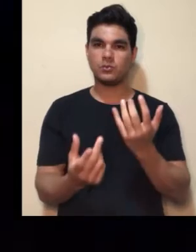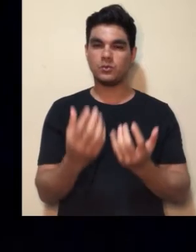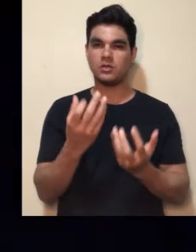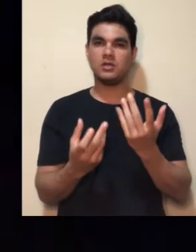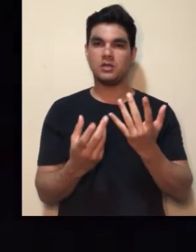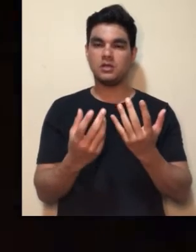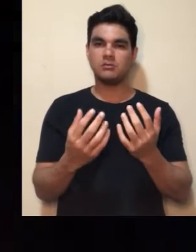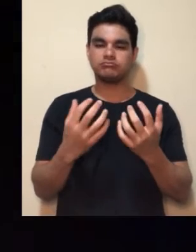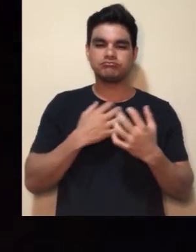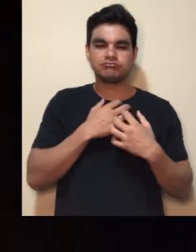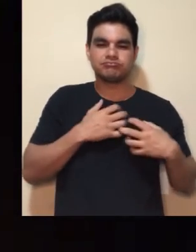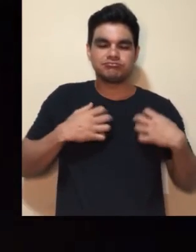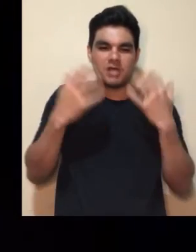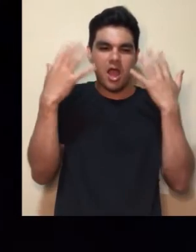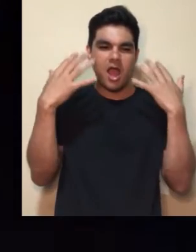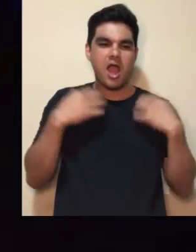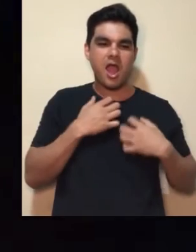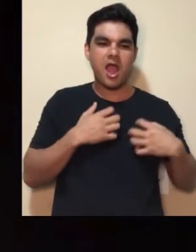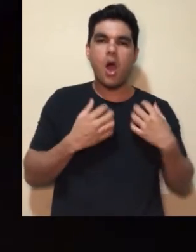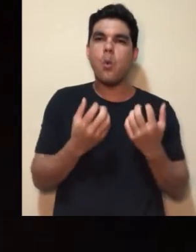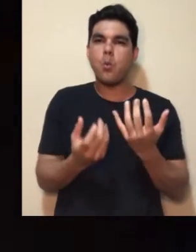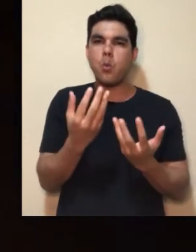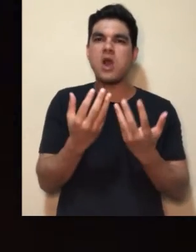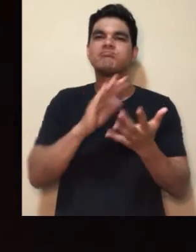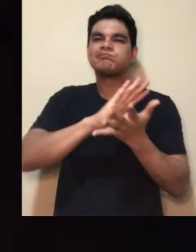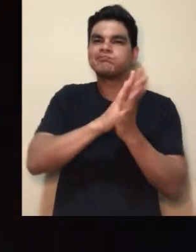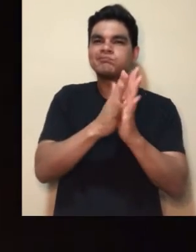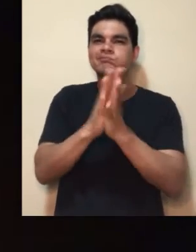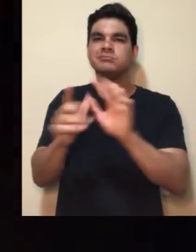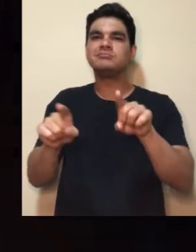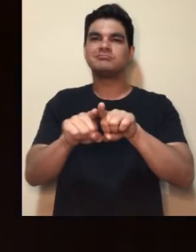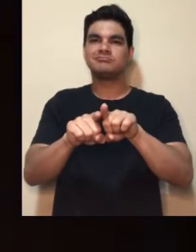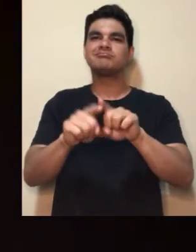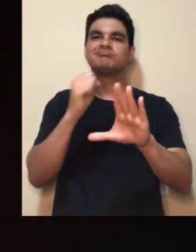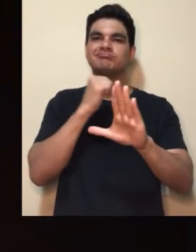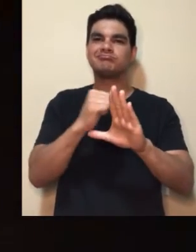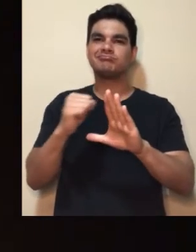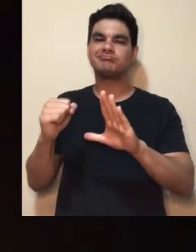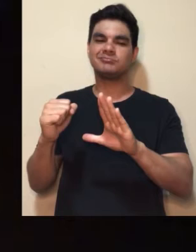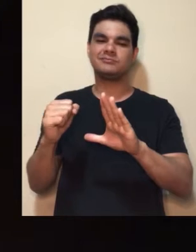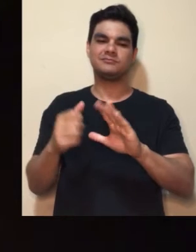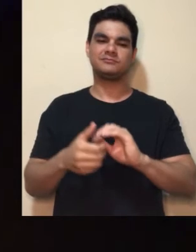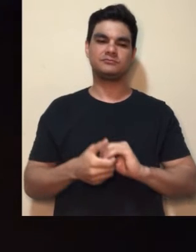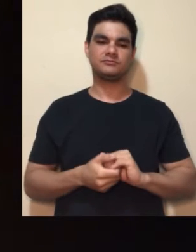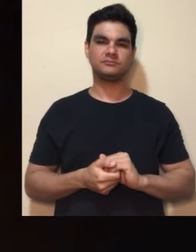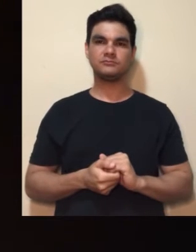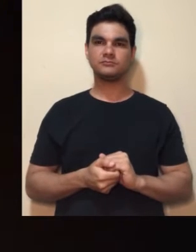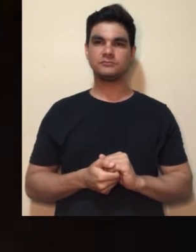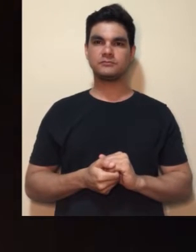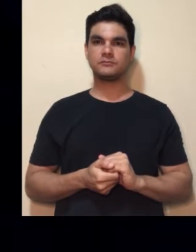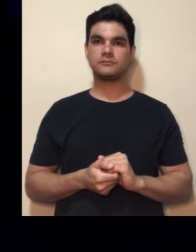O fogo. O fogo que nos aquece ilumina. O fogo que destrói e que mata.